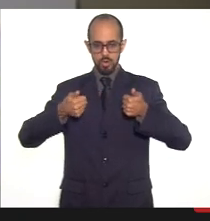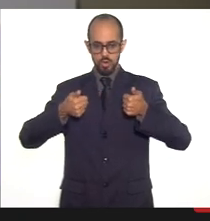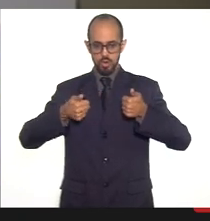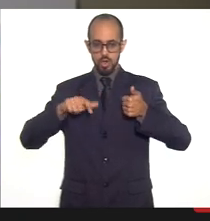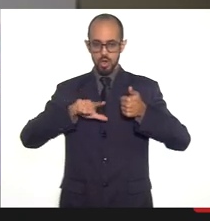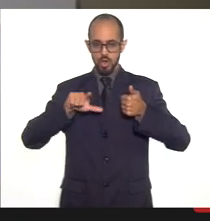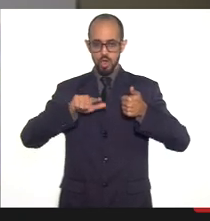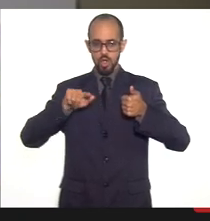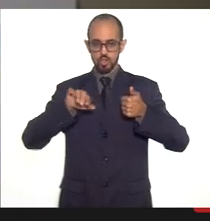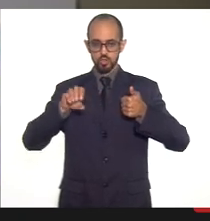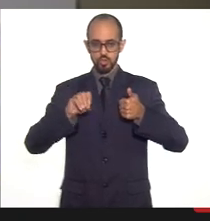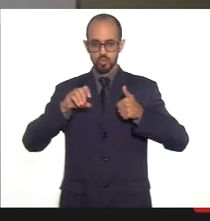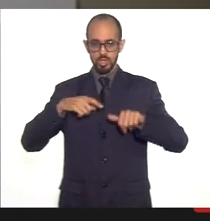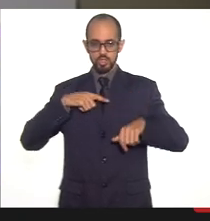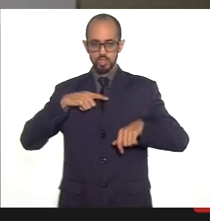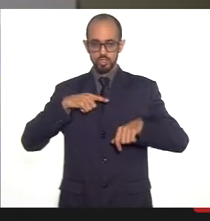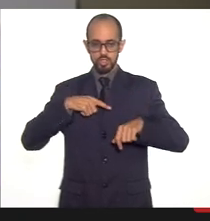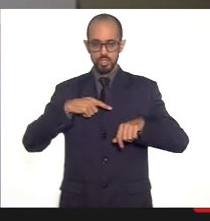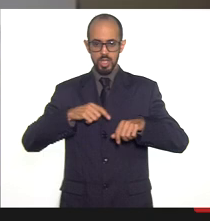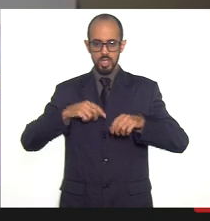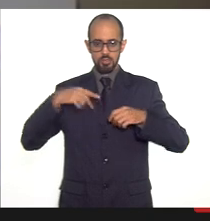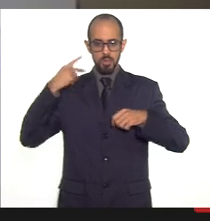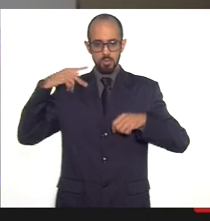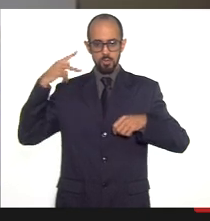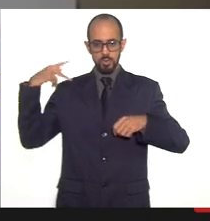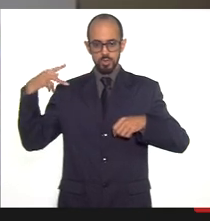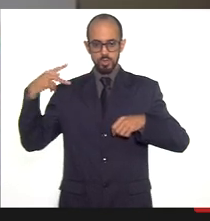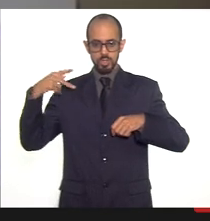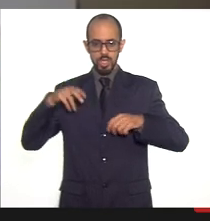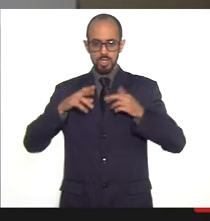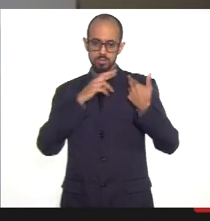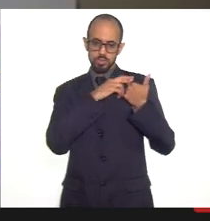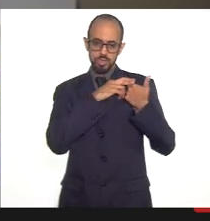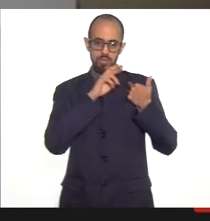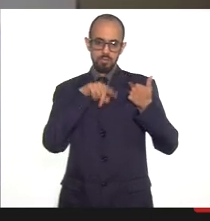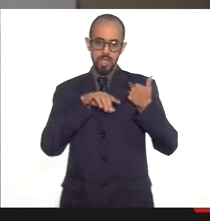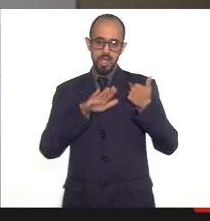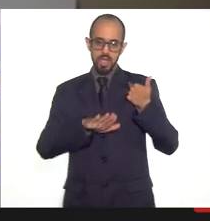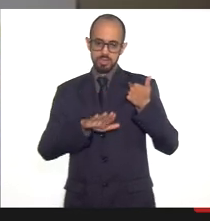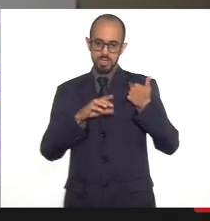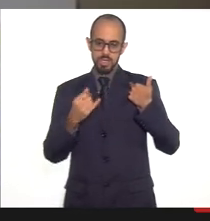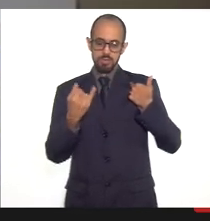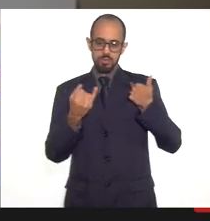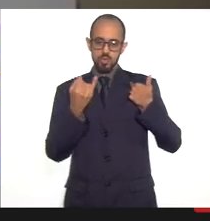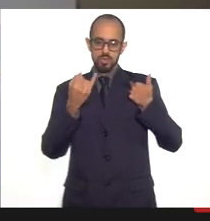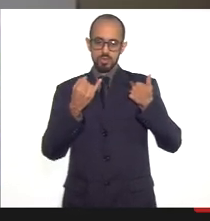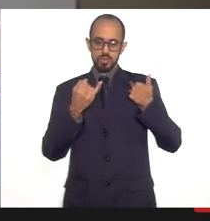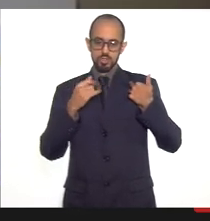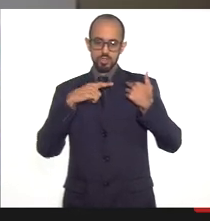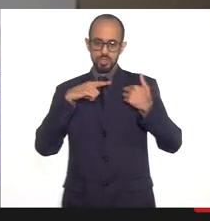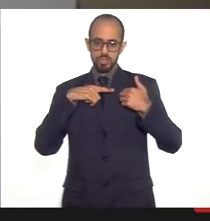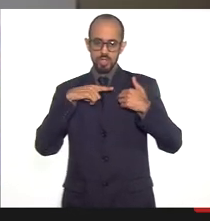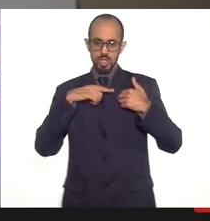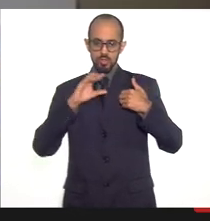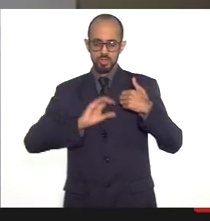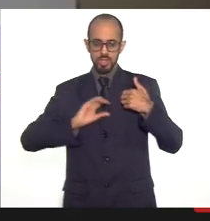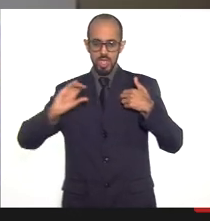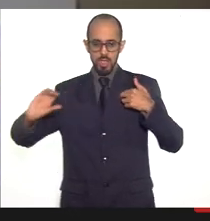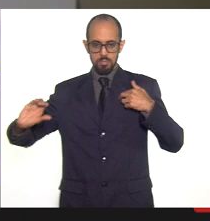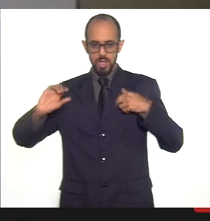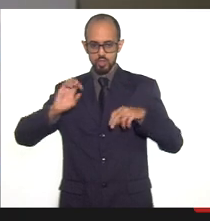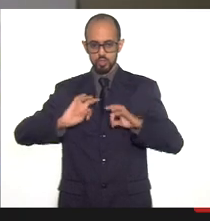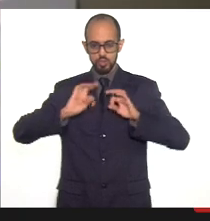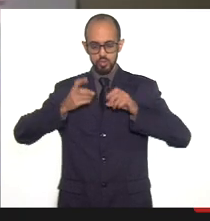gente tem uma promotoria com atribuição para esse assunto, mas é fundamental que se tenha esse repasse do quantitativo